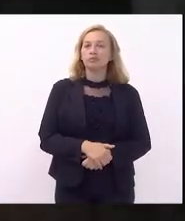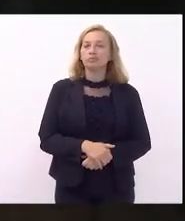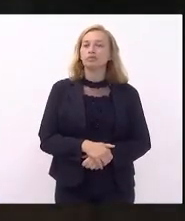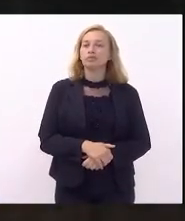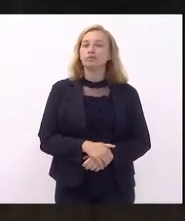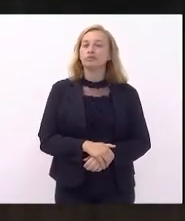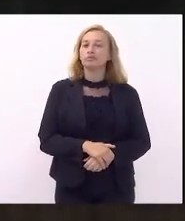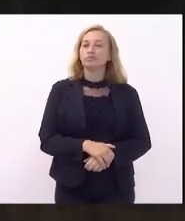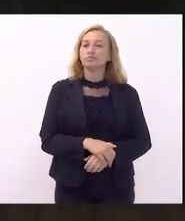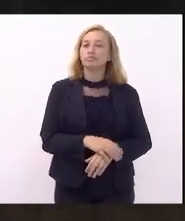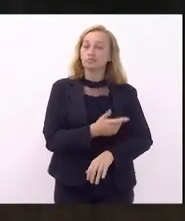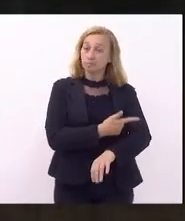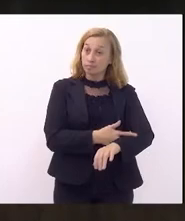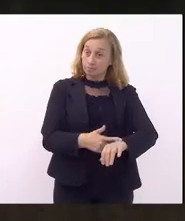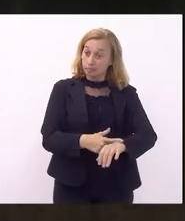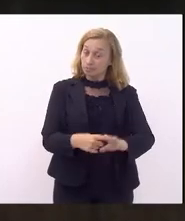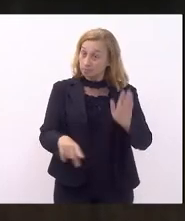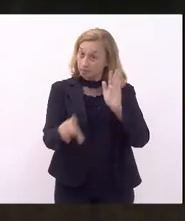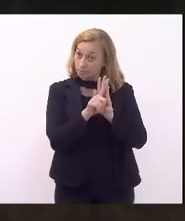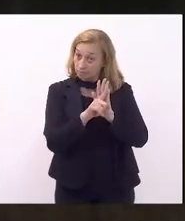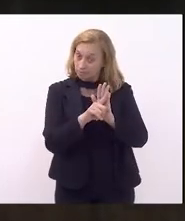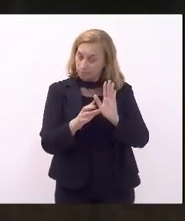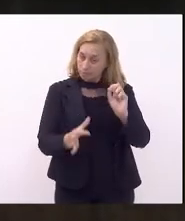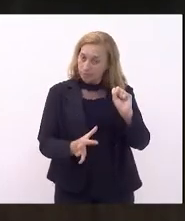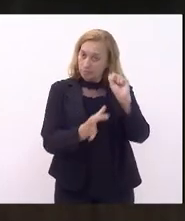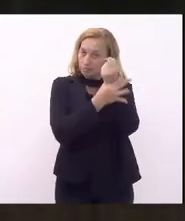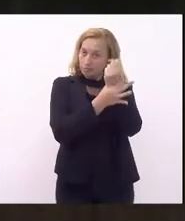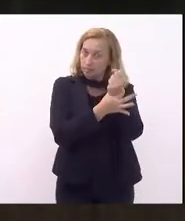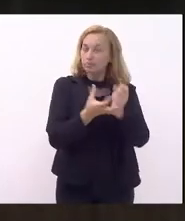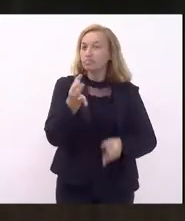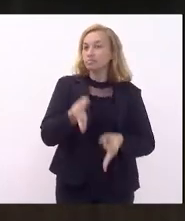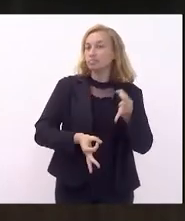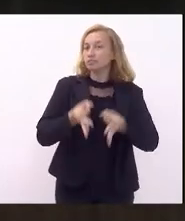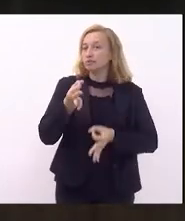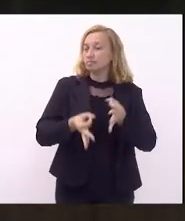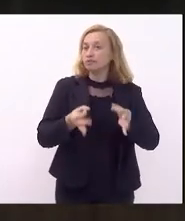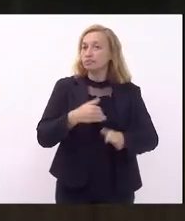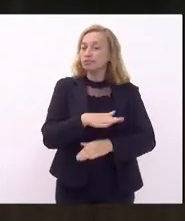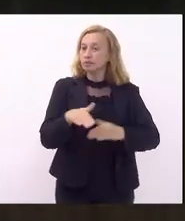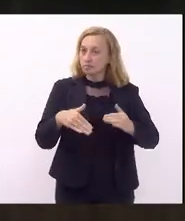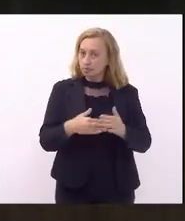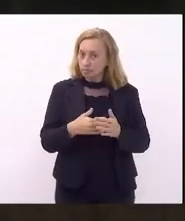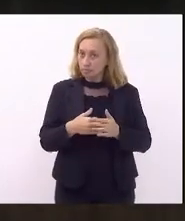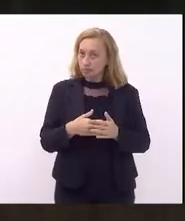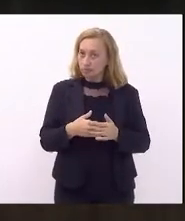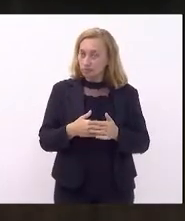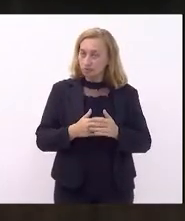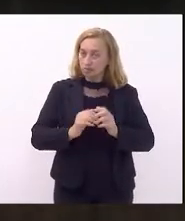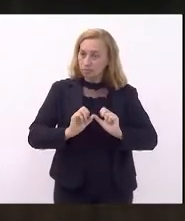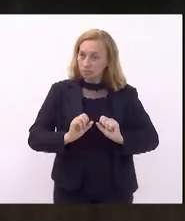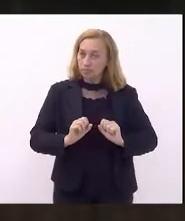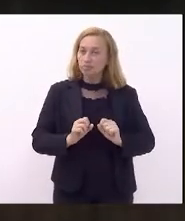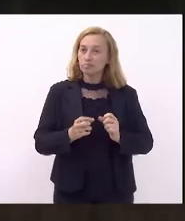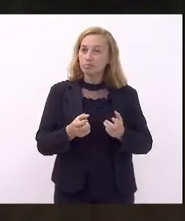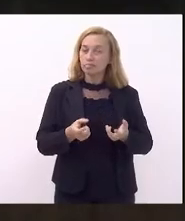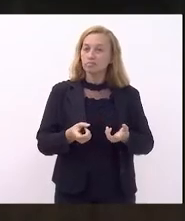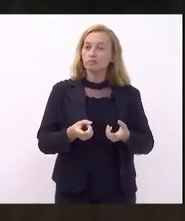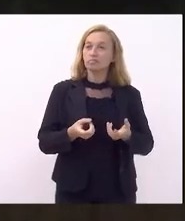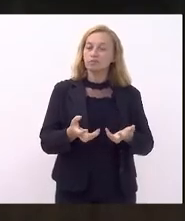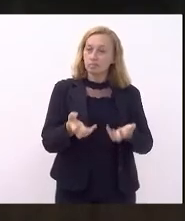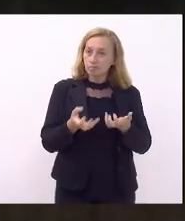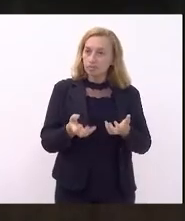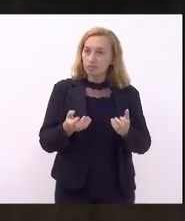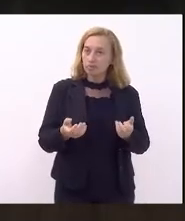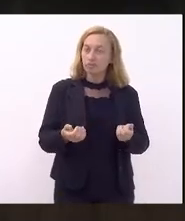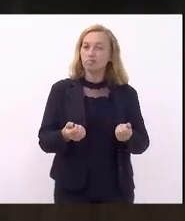dá mais, digamos, segurança jurídica àqueles e aquelas, as partes que buscam a conciliação,